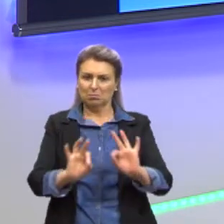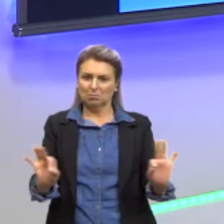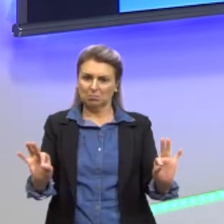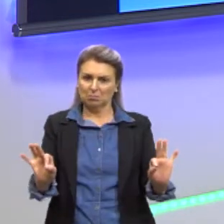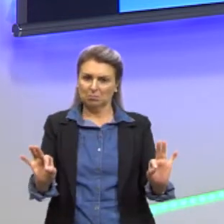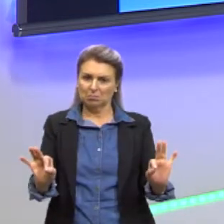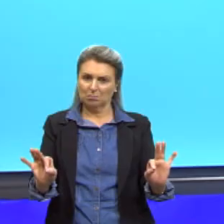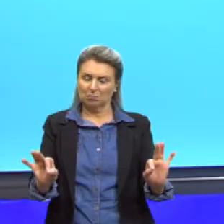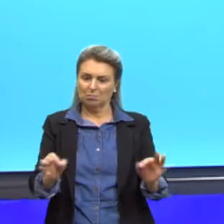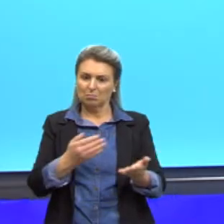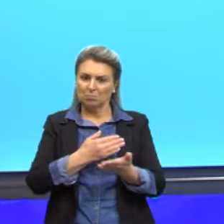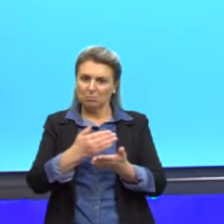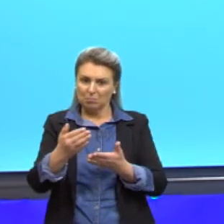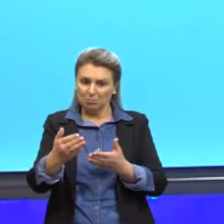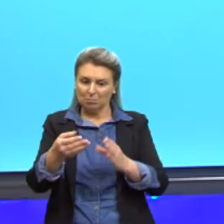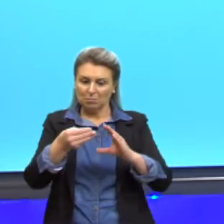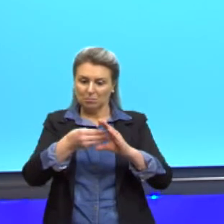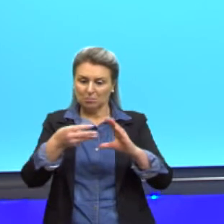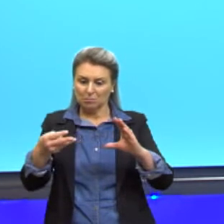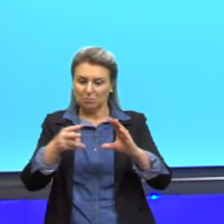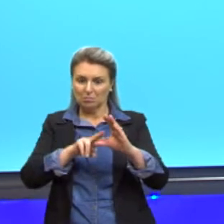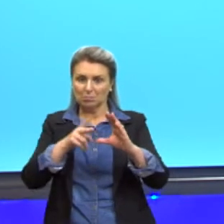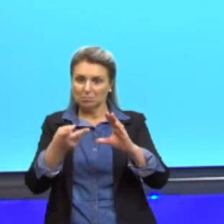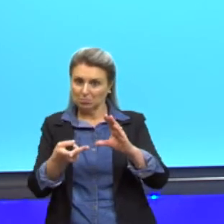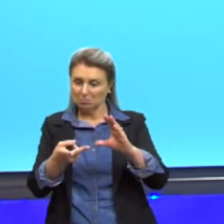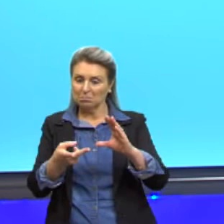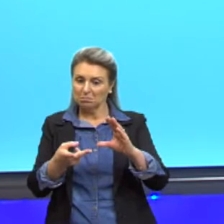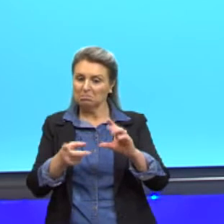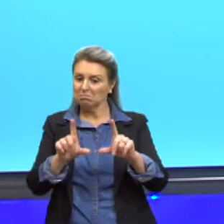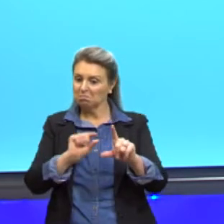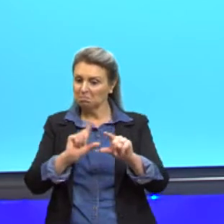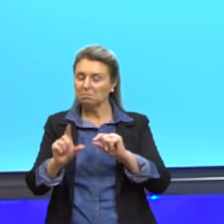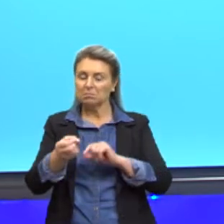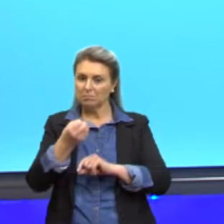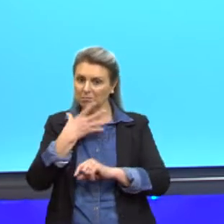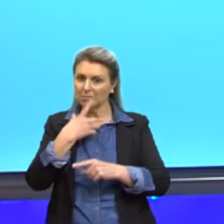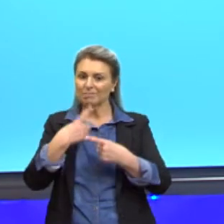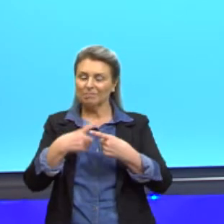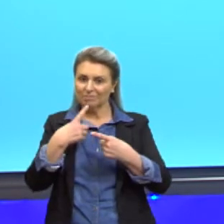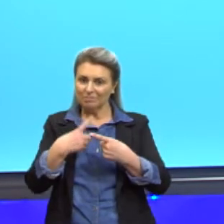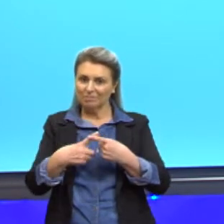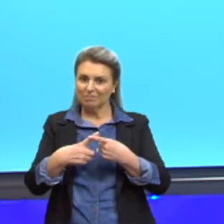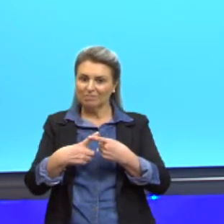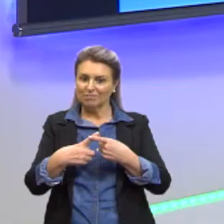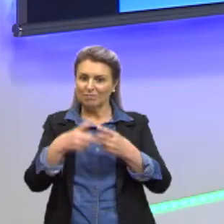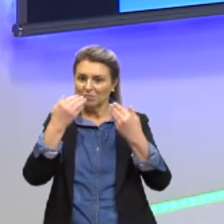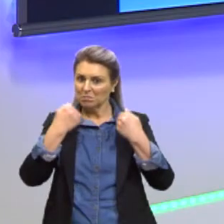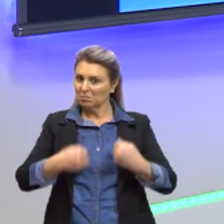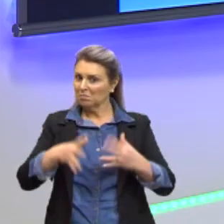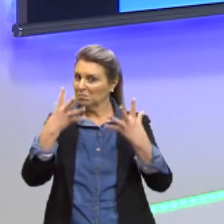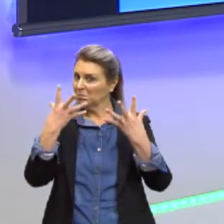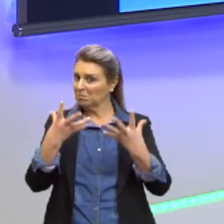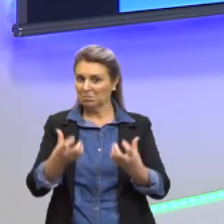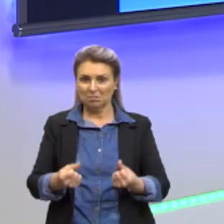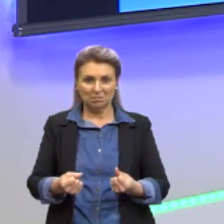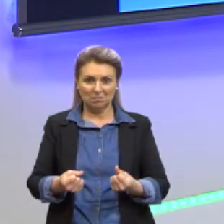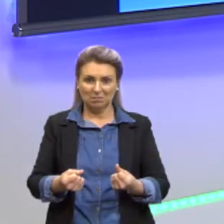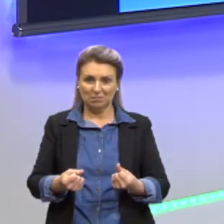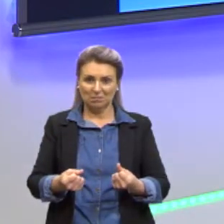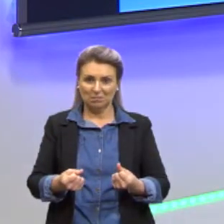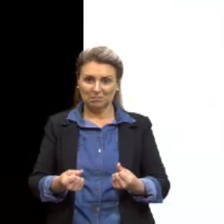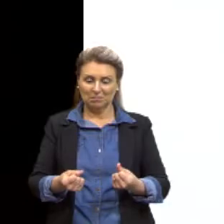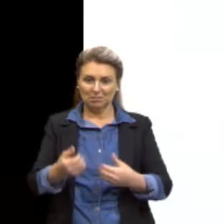transplante a partir de células-tronco é uma opção excelente, porque nós não rejeitaríamos esse órgão ou tecido.